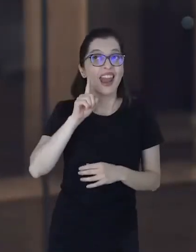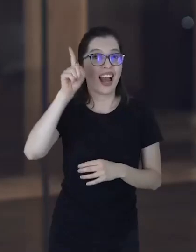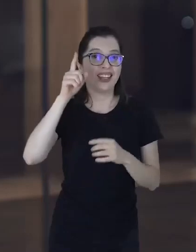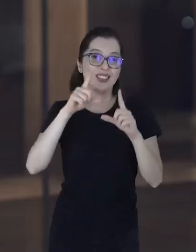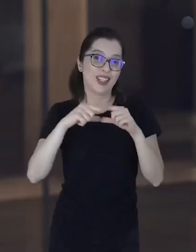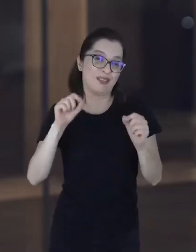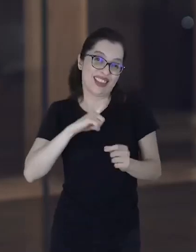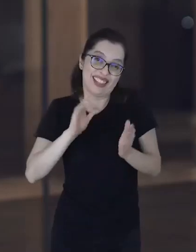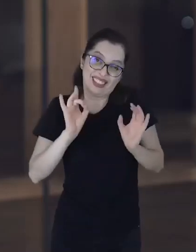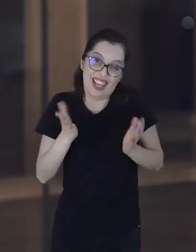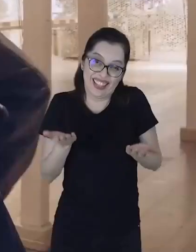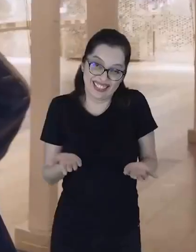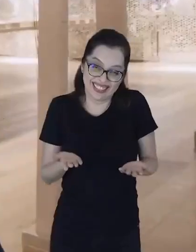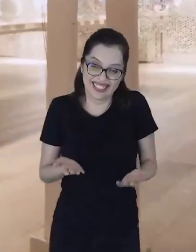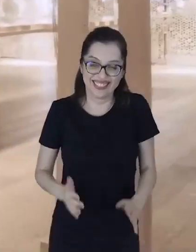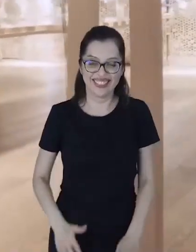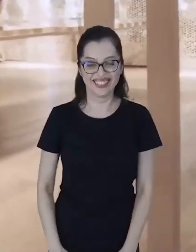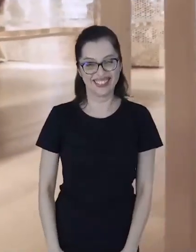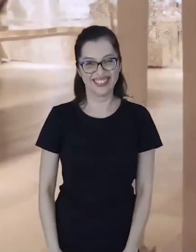né? Só se vê lá no Japão.